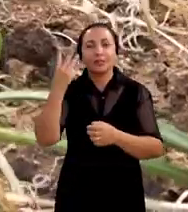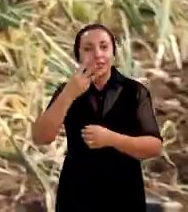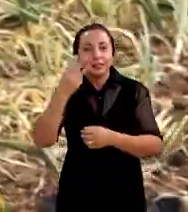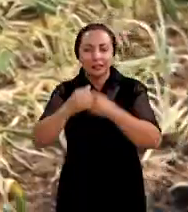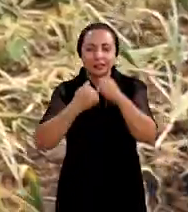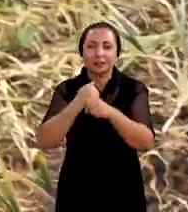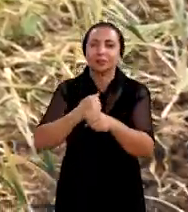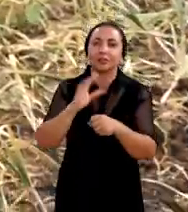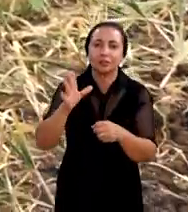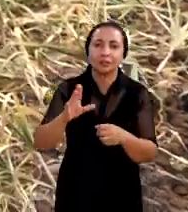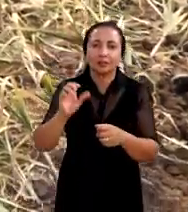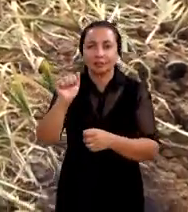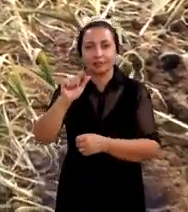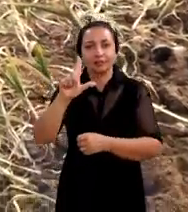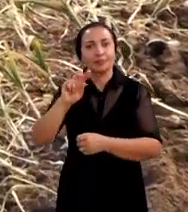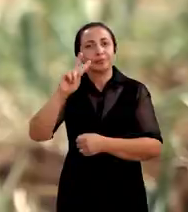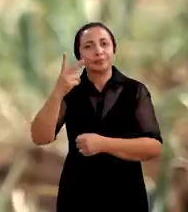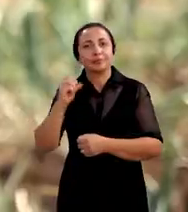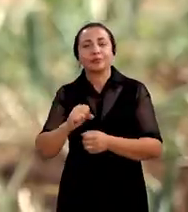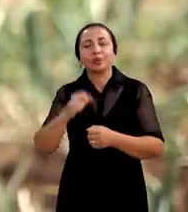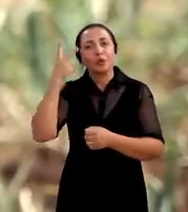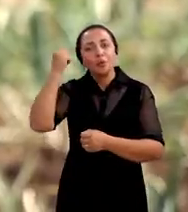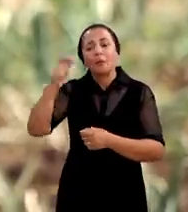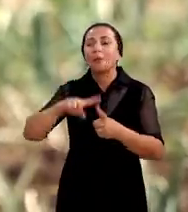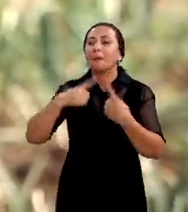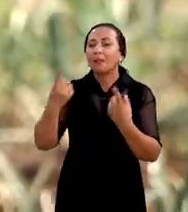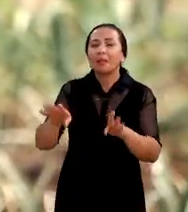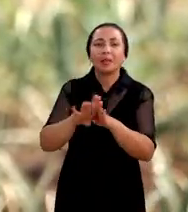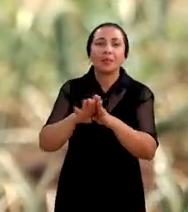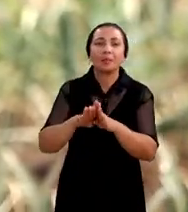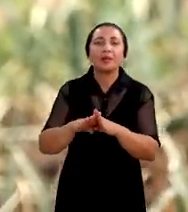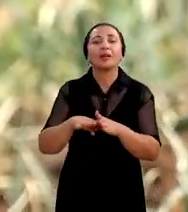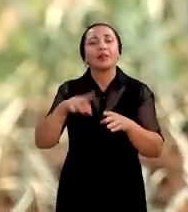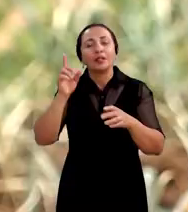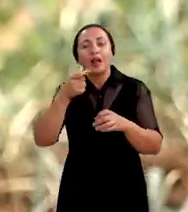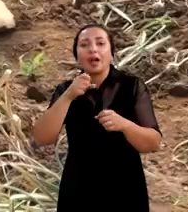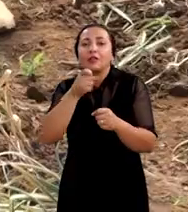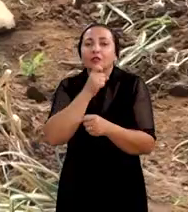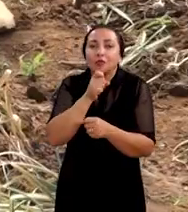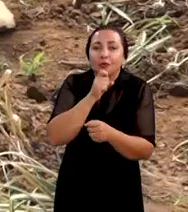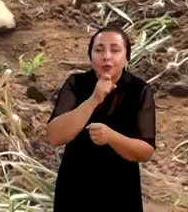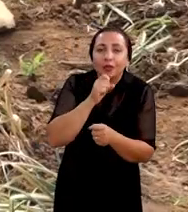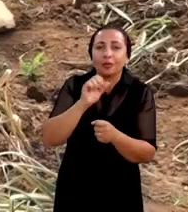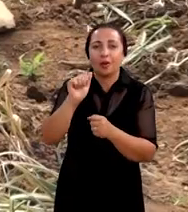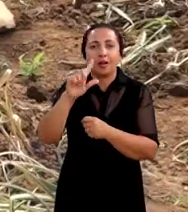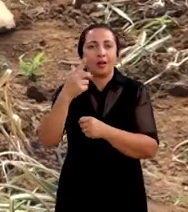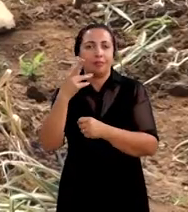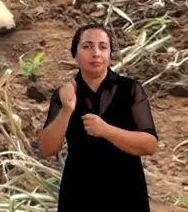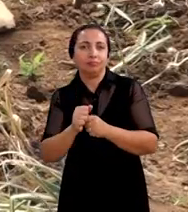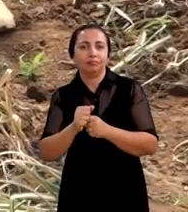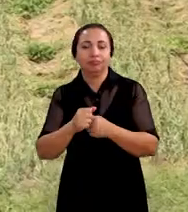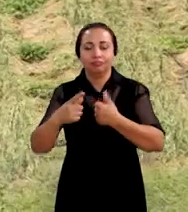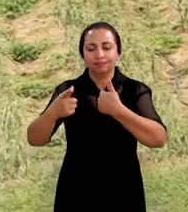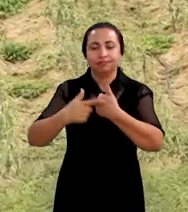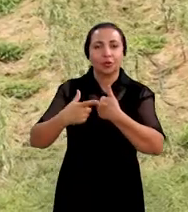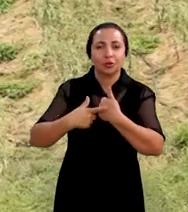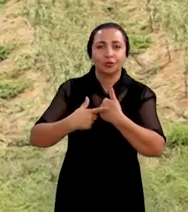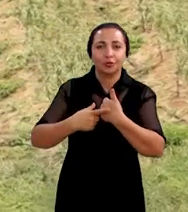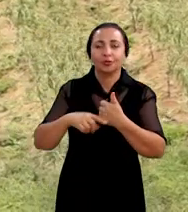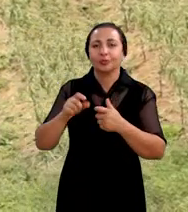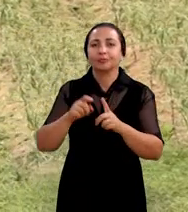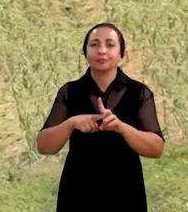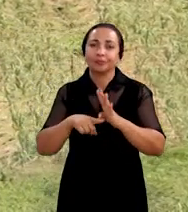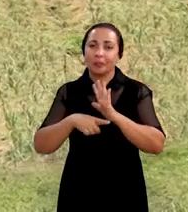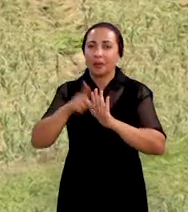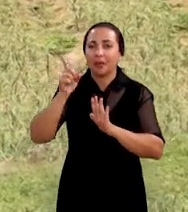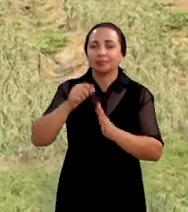inclusive já com alho não só alho comum como alho também vernalizado a temperatura positiva nos próximos